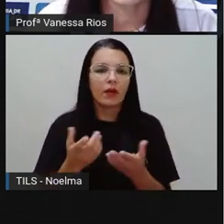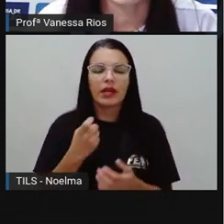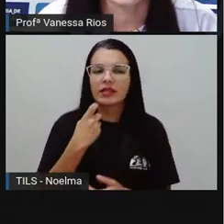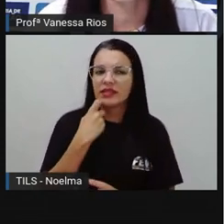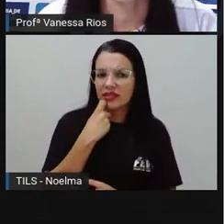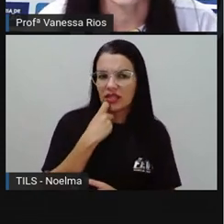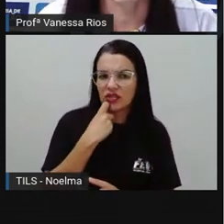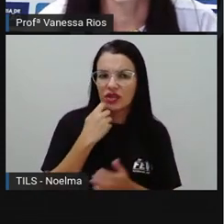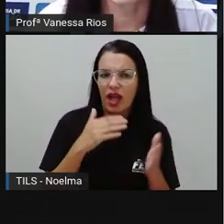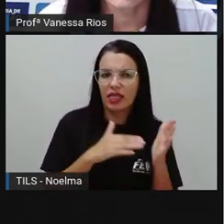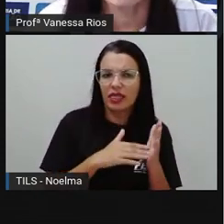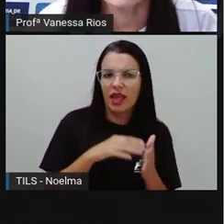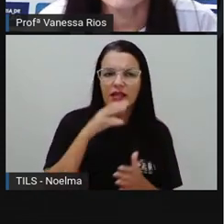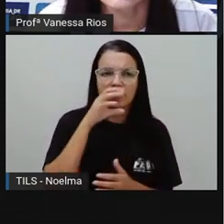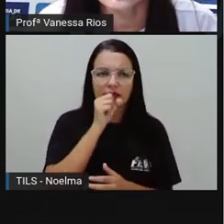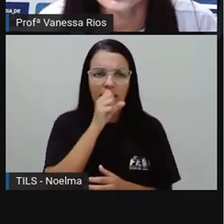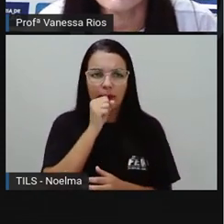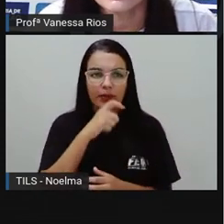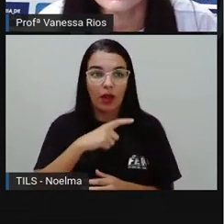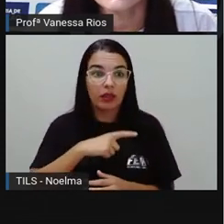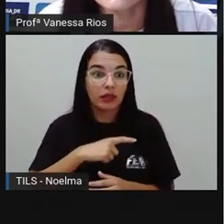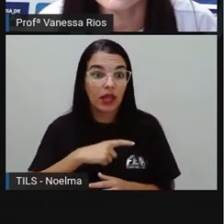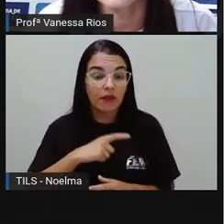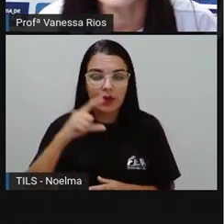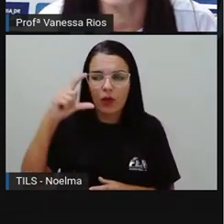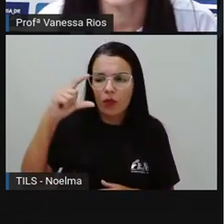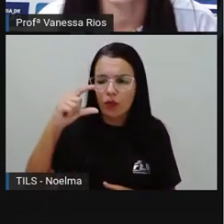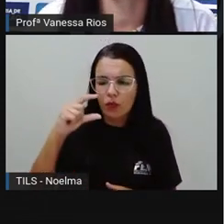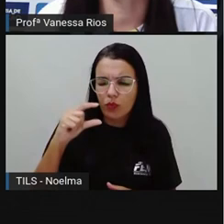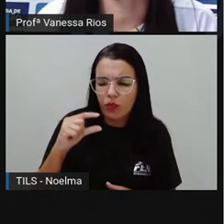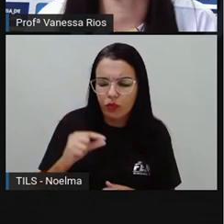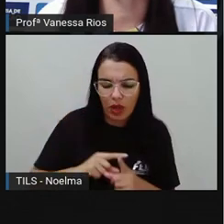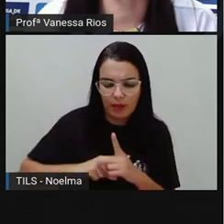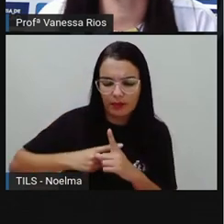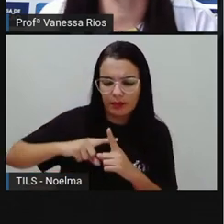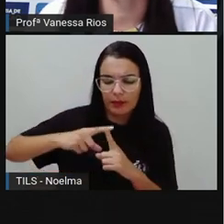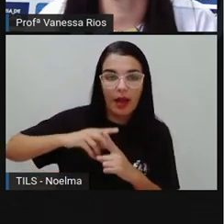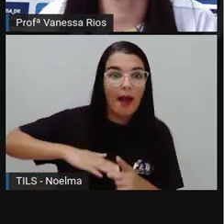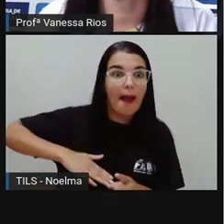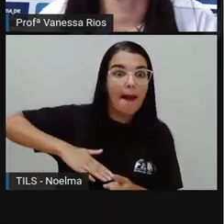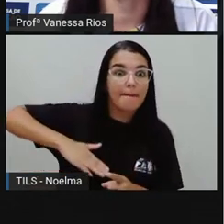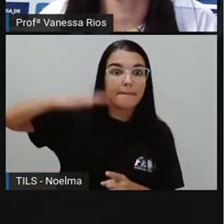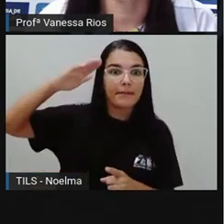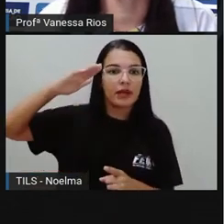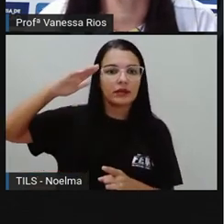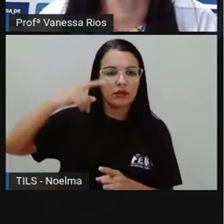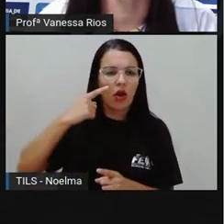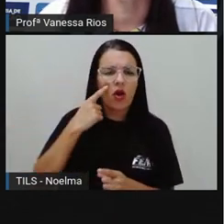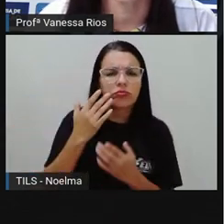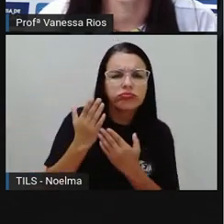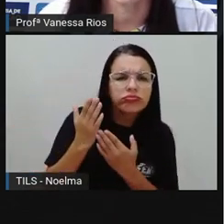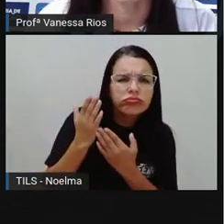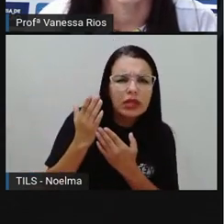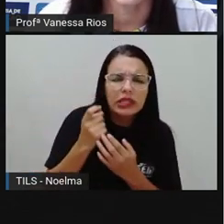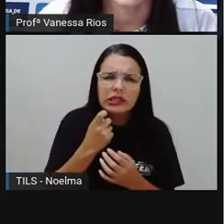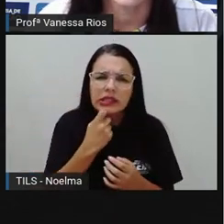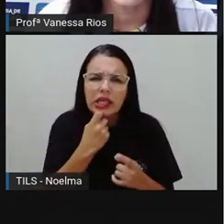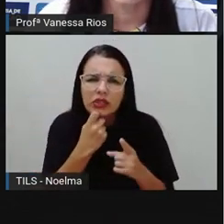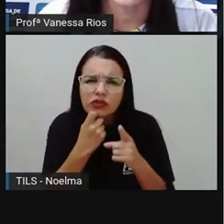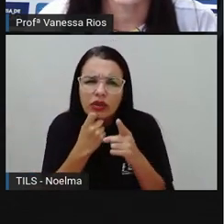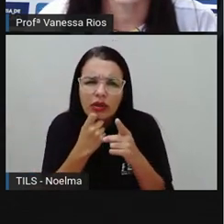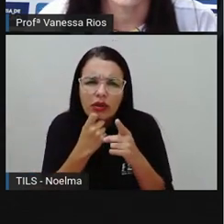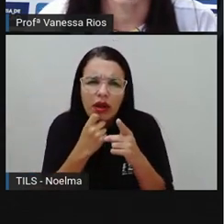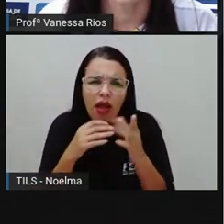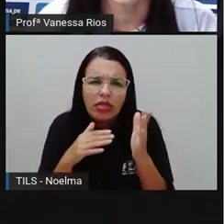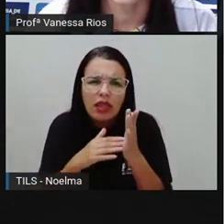sexta-feira para sábado, houve uma diminuição da temperatura máxima. Hum, olhem só. De sexta-feira